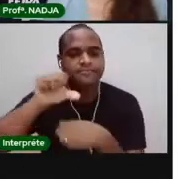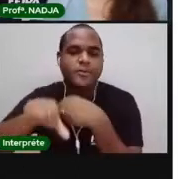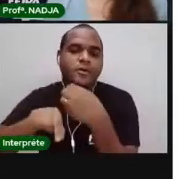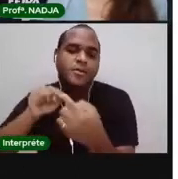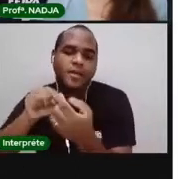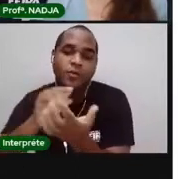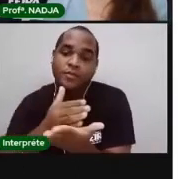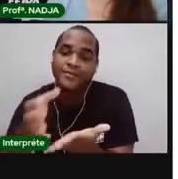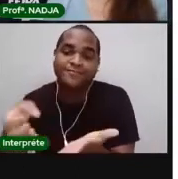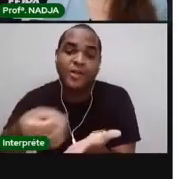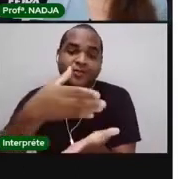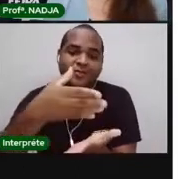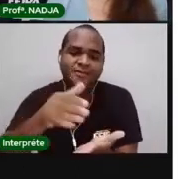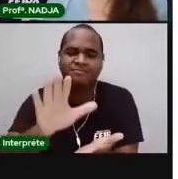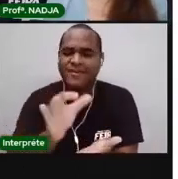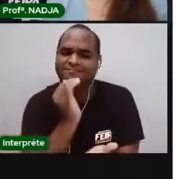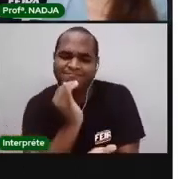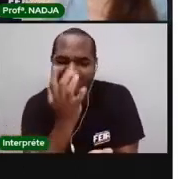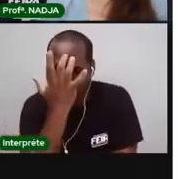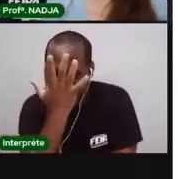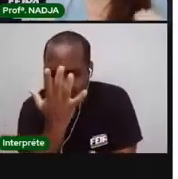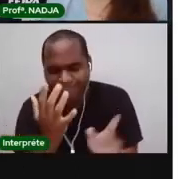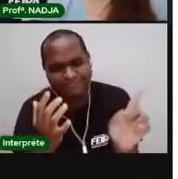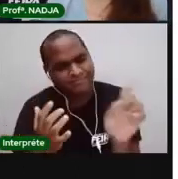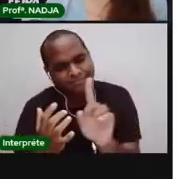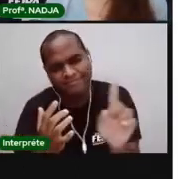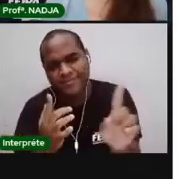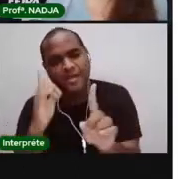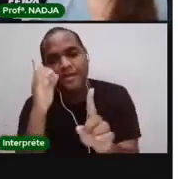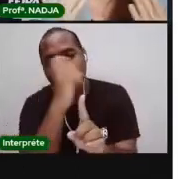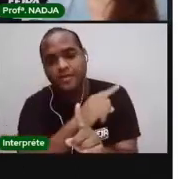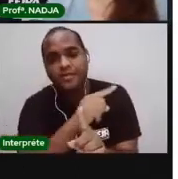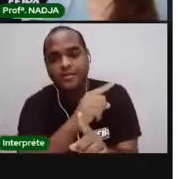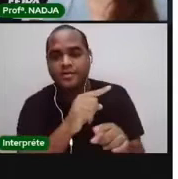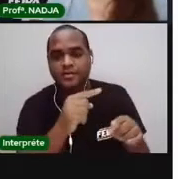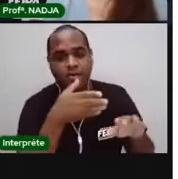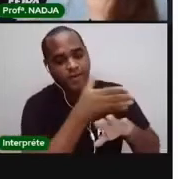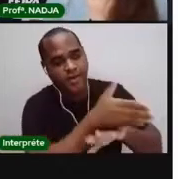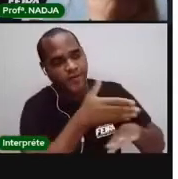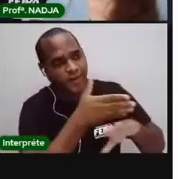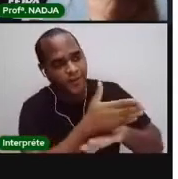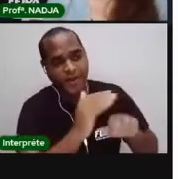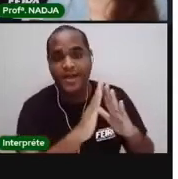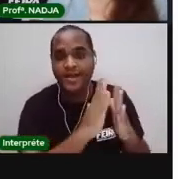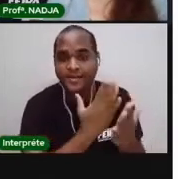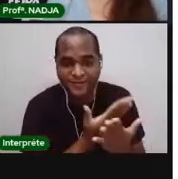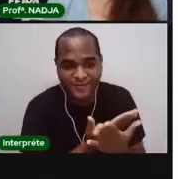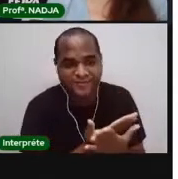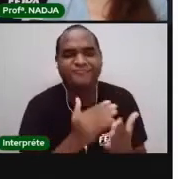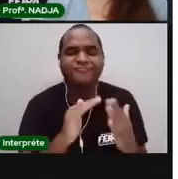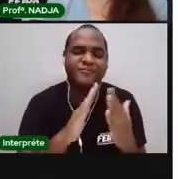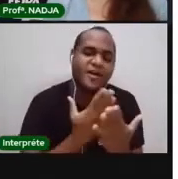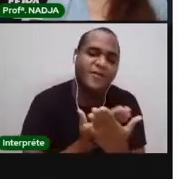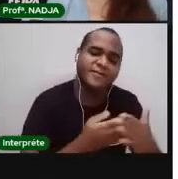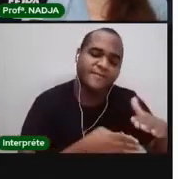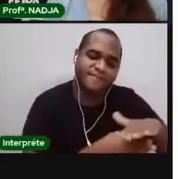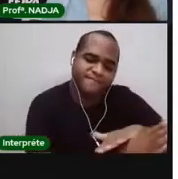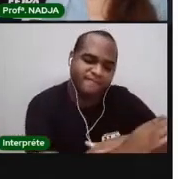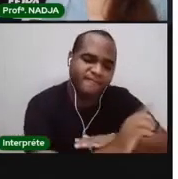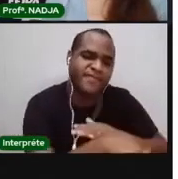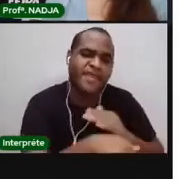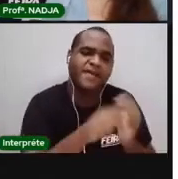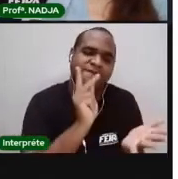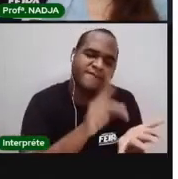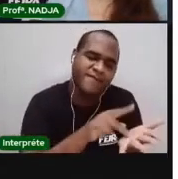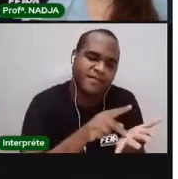começo. E nem sempre vai ser fácil. para quem passou a vida inteira frequentando as aulas no ensino presencial, não é mesmo?